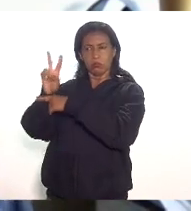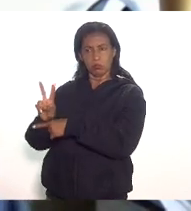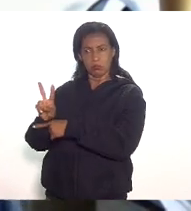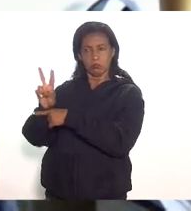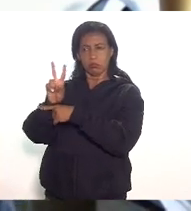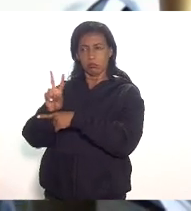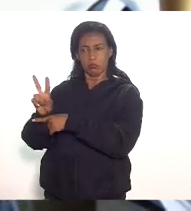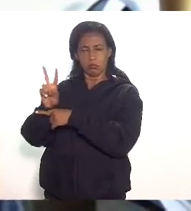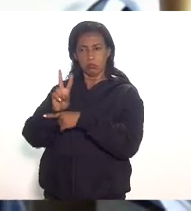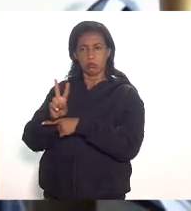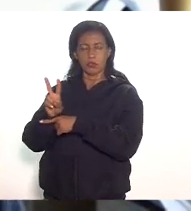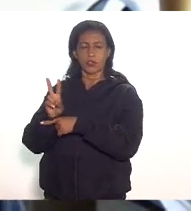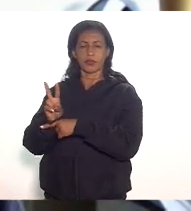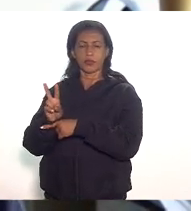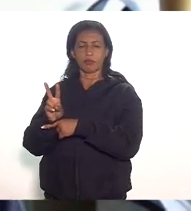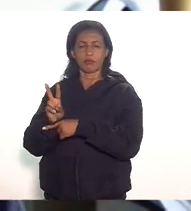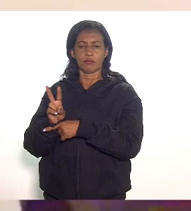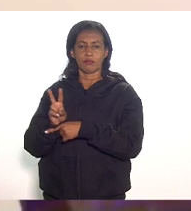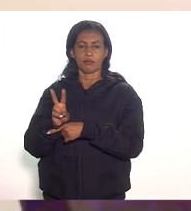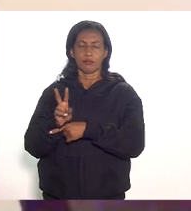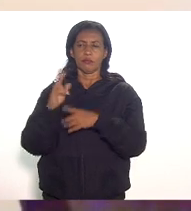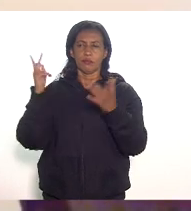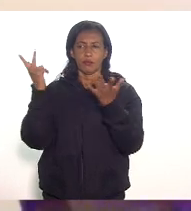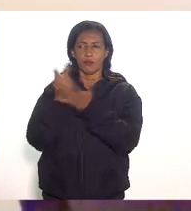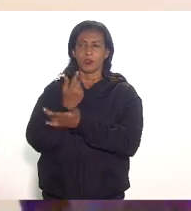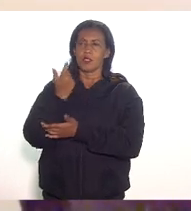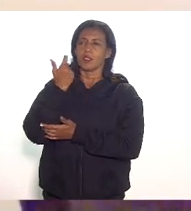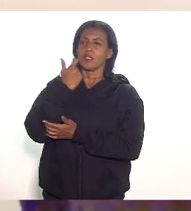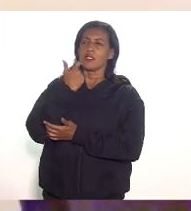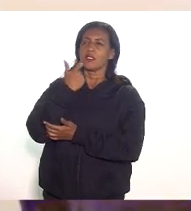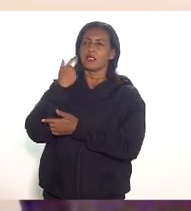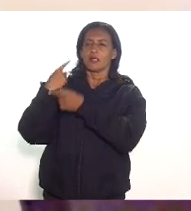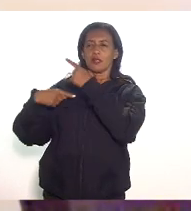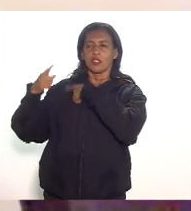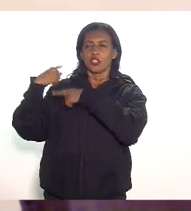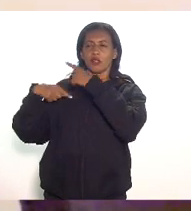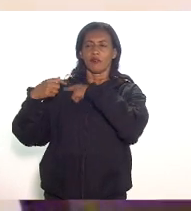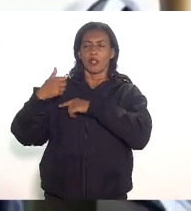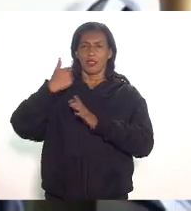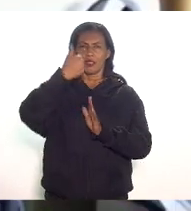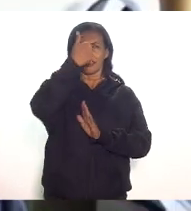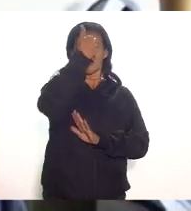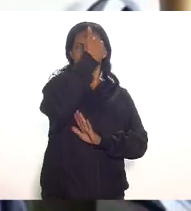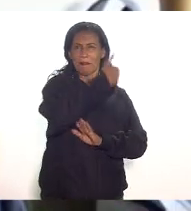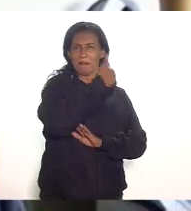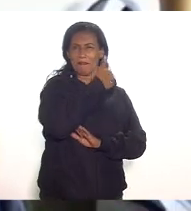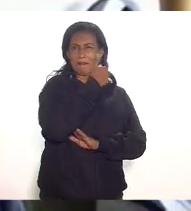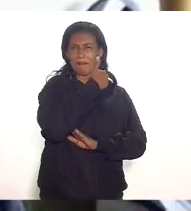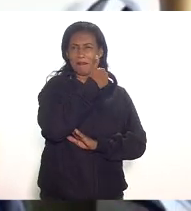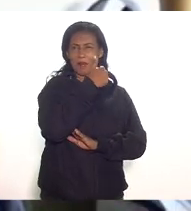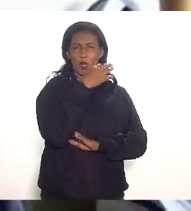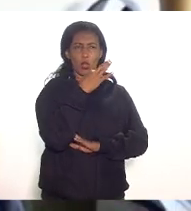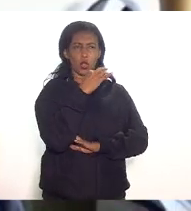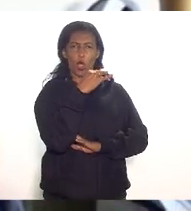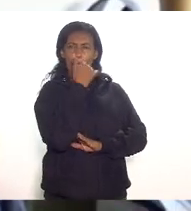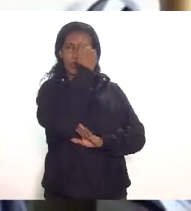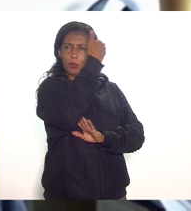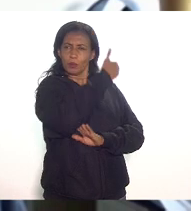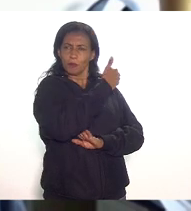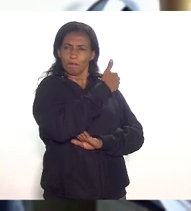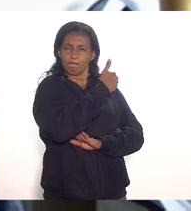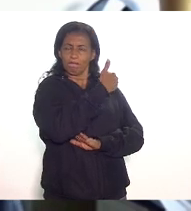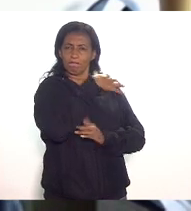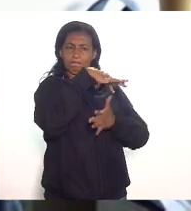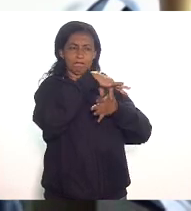e que seja o tópico primeiro da renovação do regime de recuperação fiscal